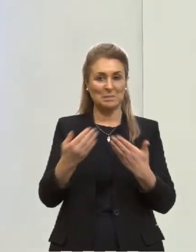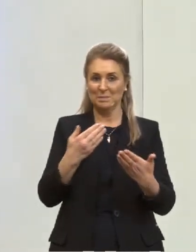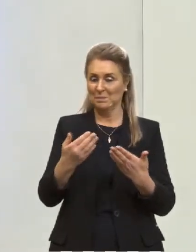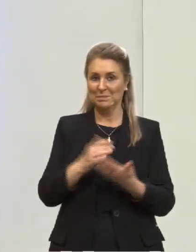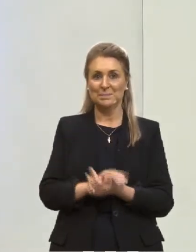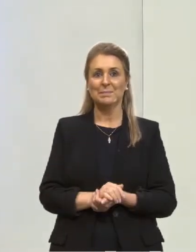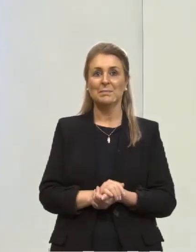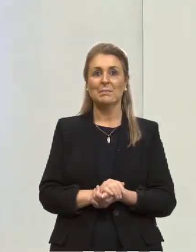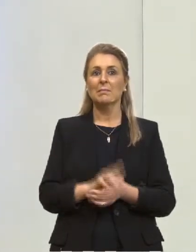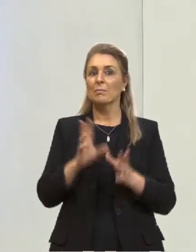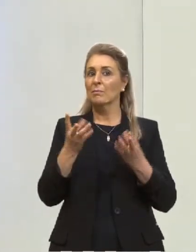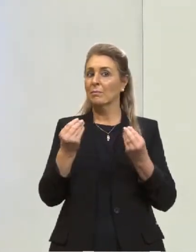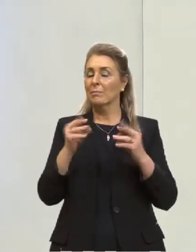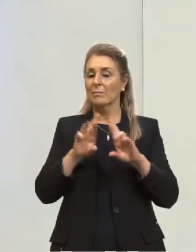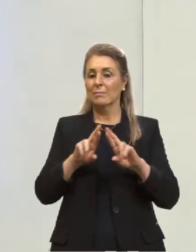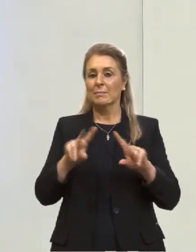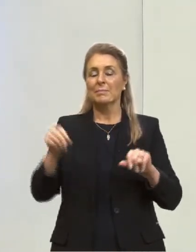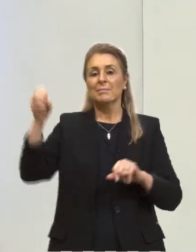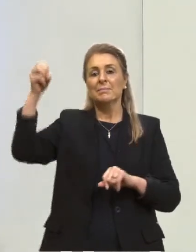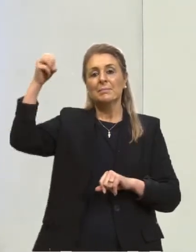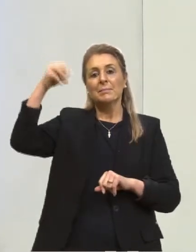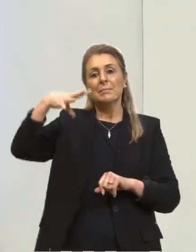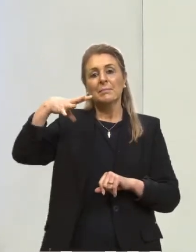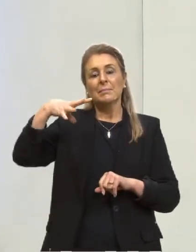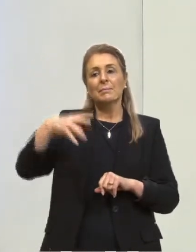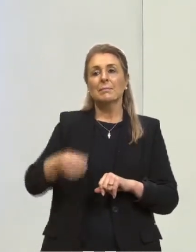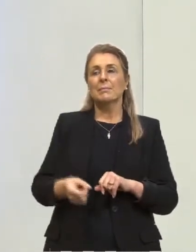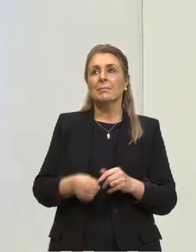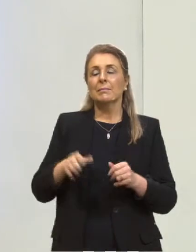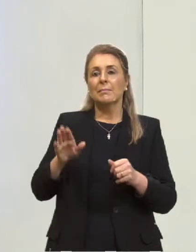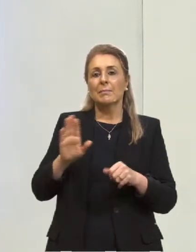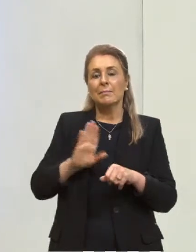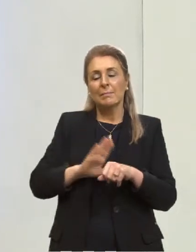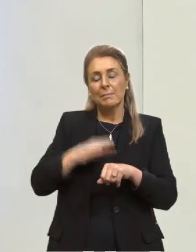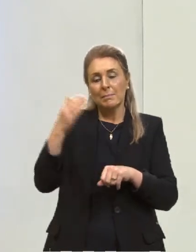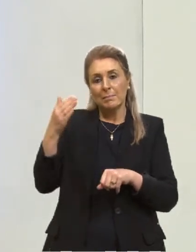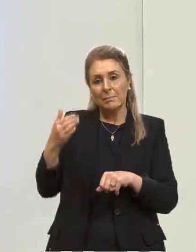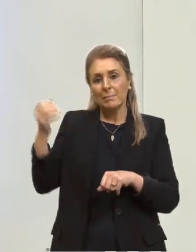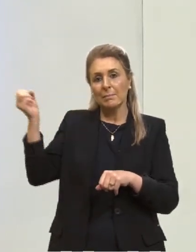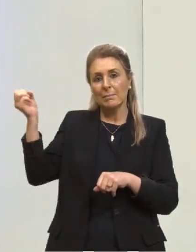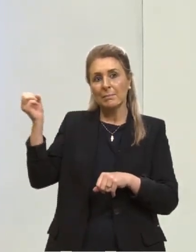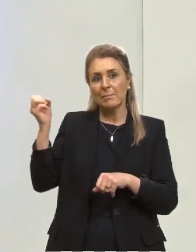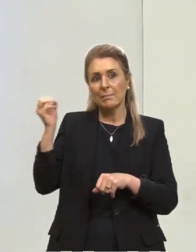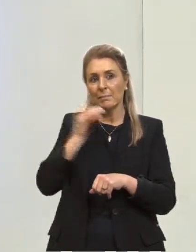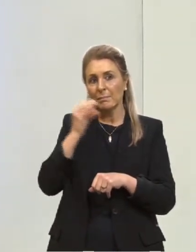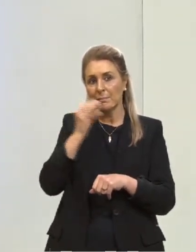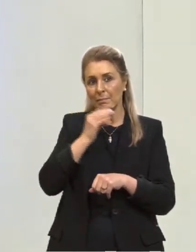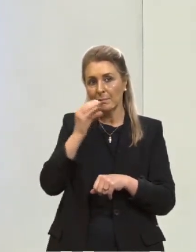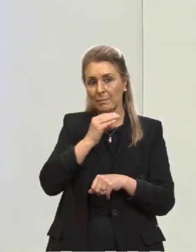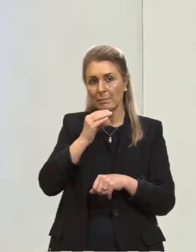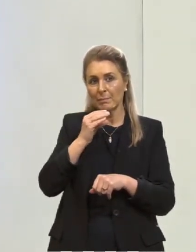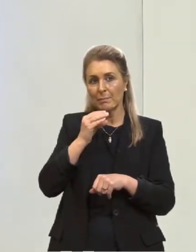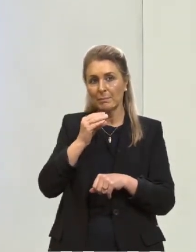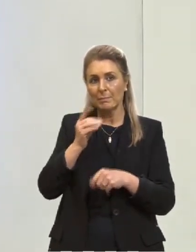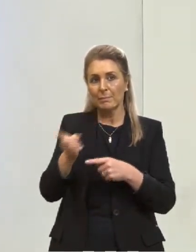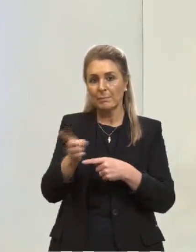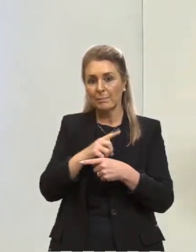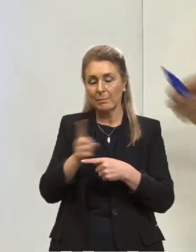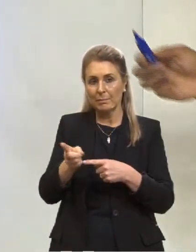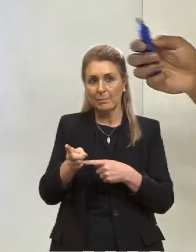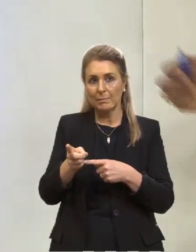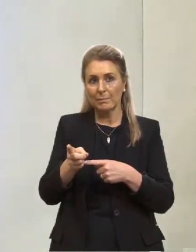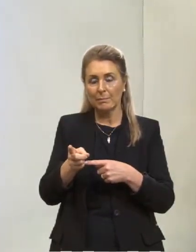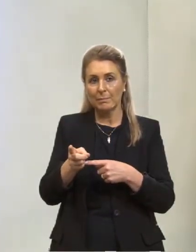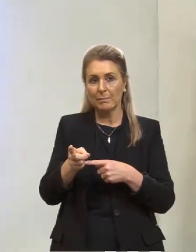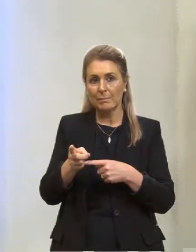Então, se a luz é a maior velocidade possível, em torno de 300 milhões de metros por